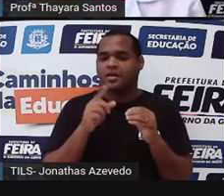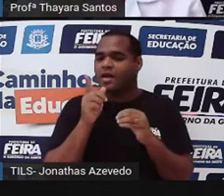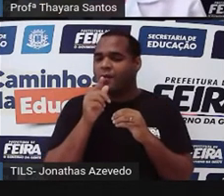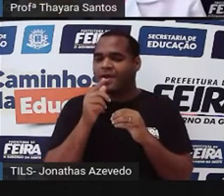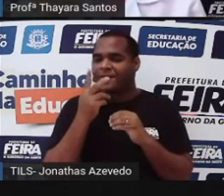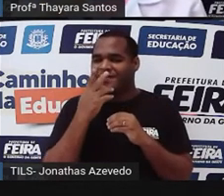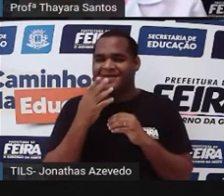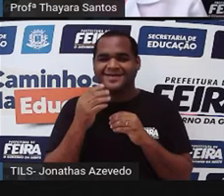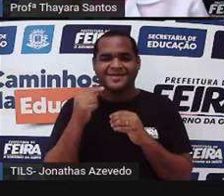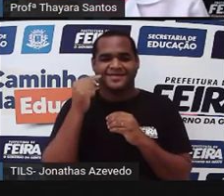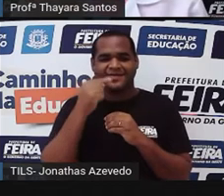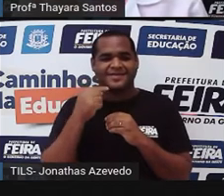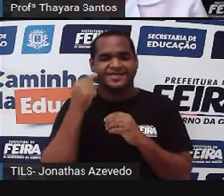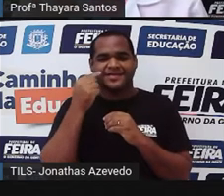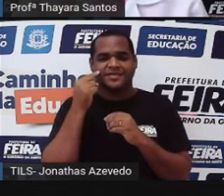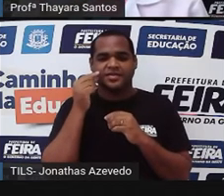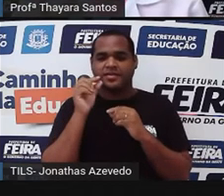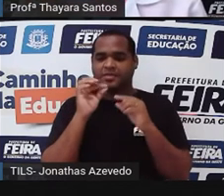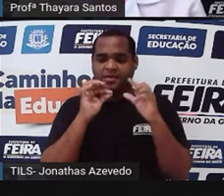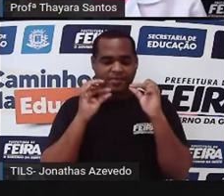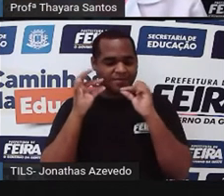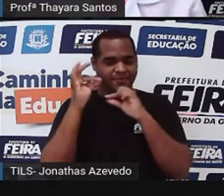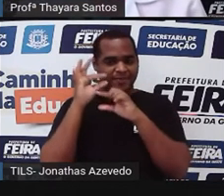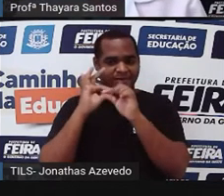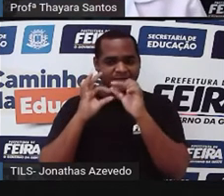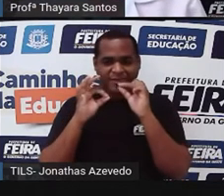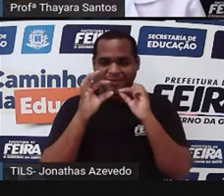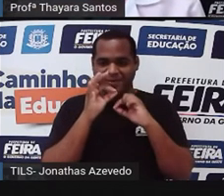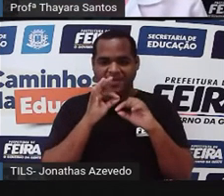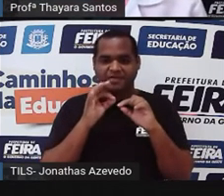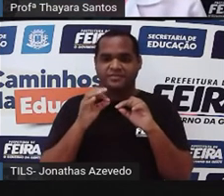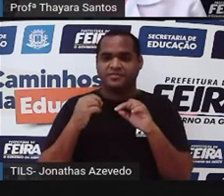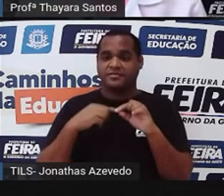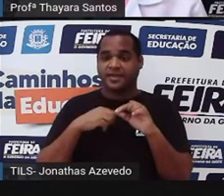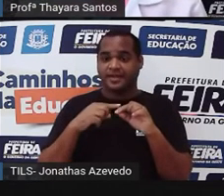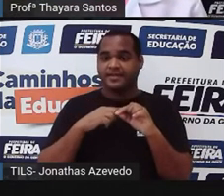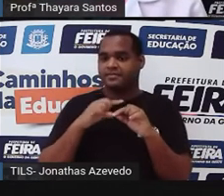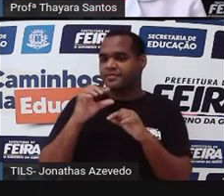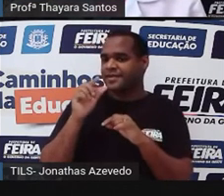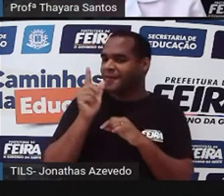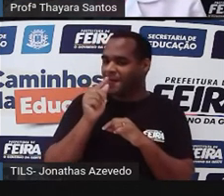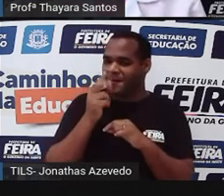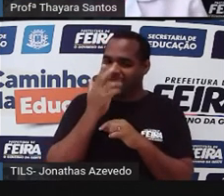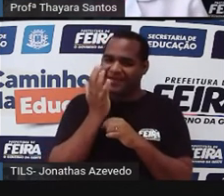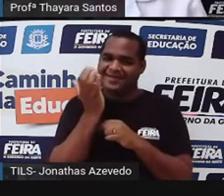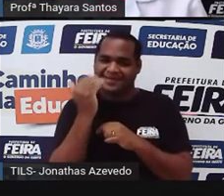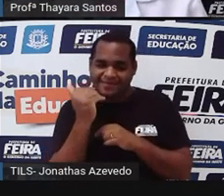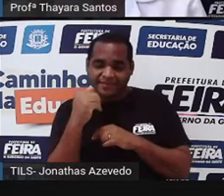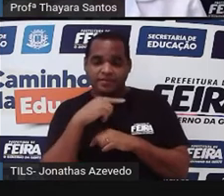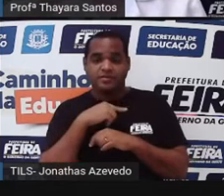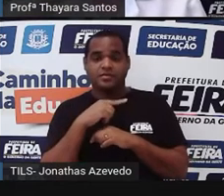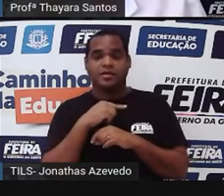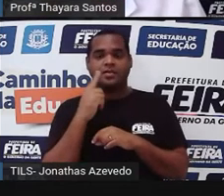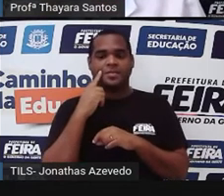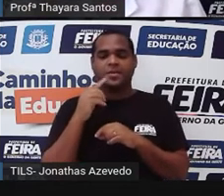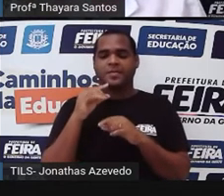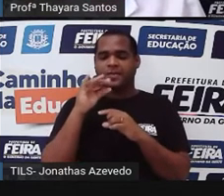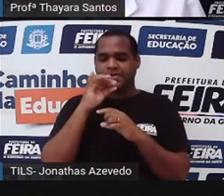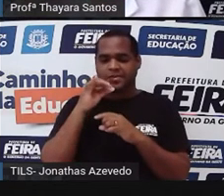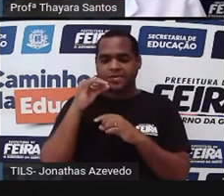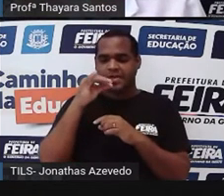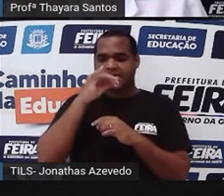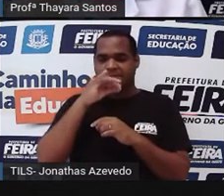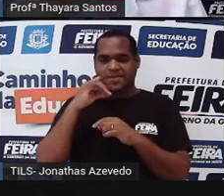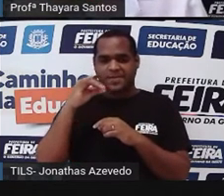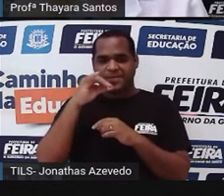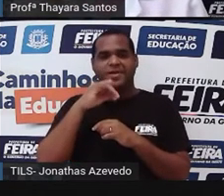nossa língua está cheio de amilase salivar ou pitialina, que é o nome dessa enzima. E essa amilase ataca ali o biscoitinho de goma, porque